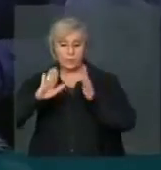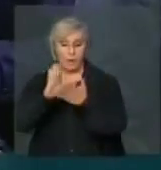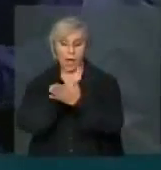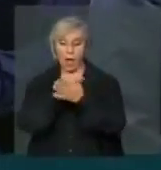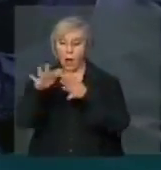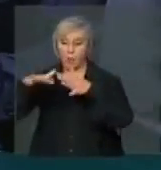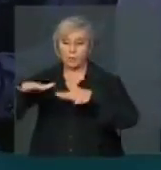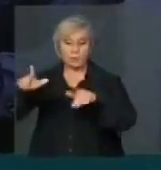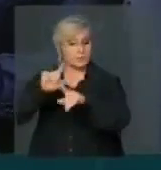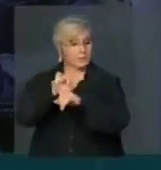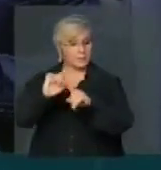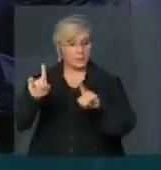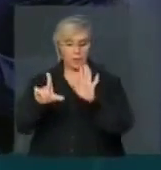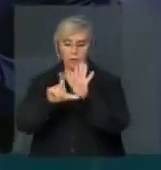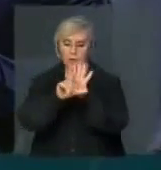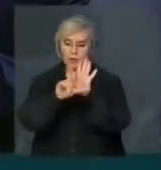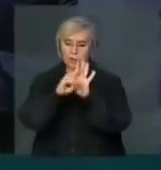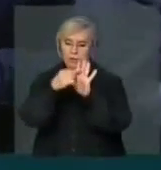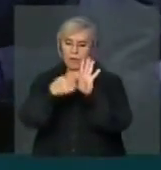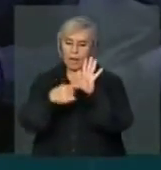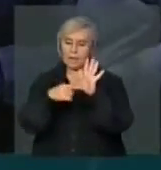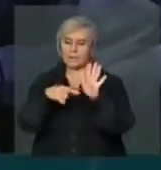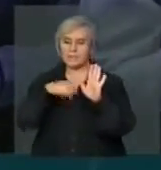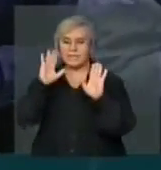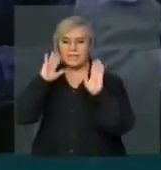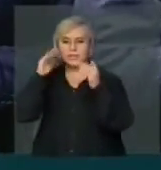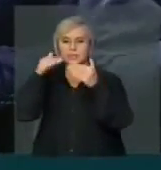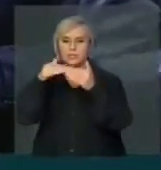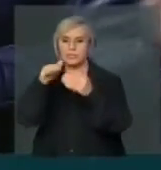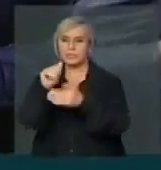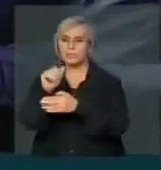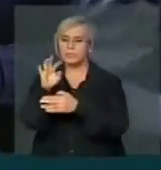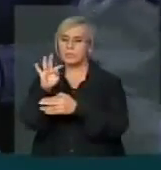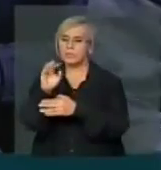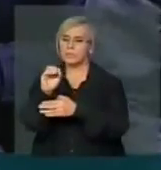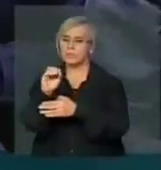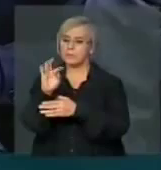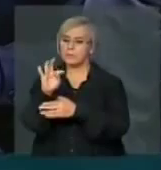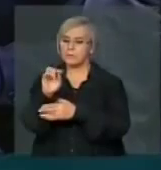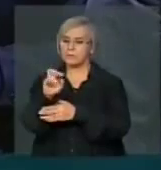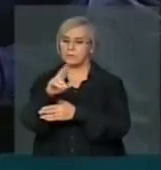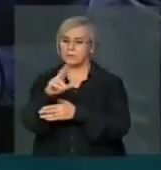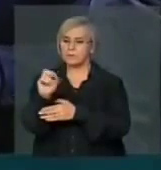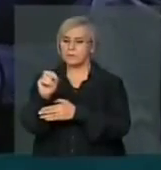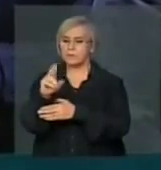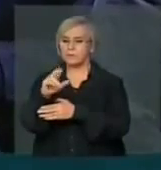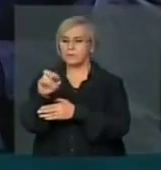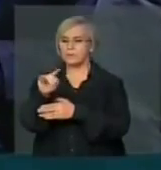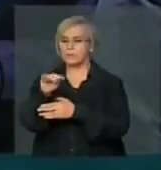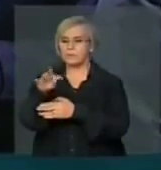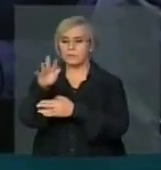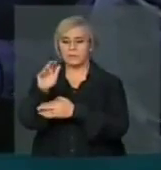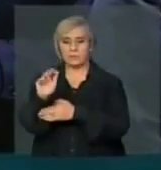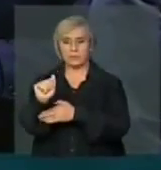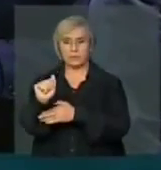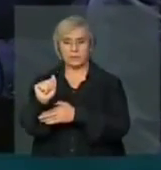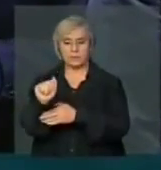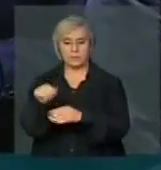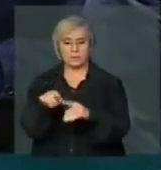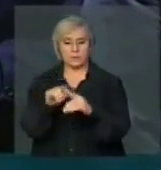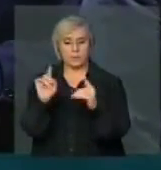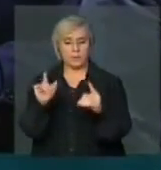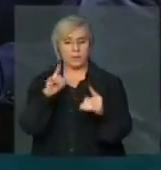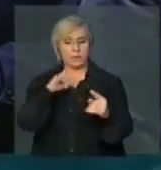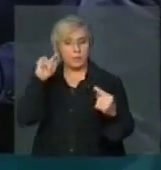A lei está direcionada para atos terroristas motivados por essas ações, mas não apenas a motivação